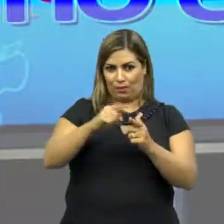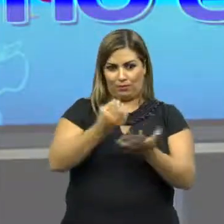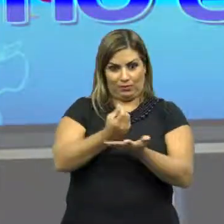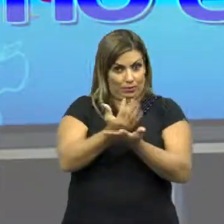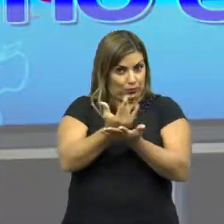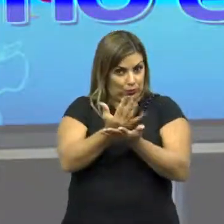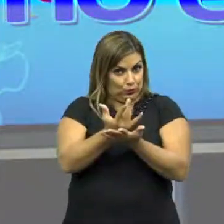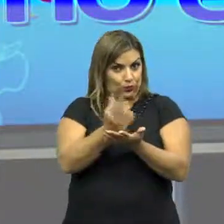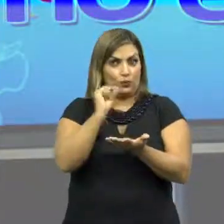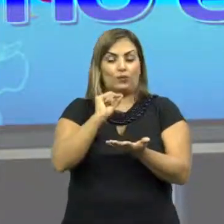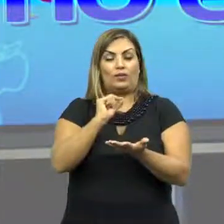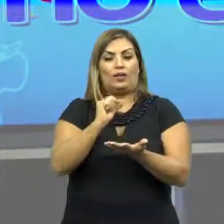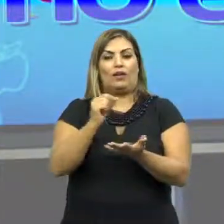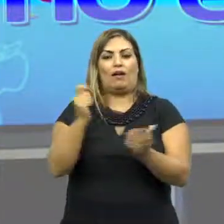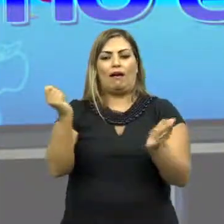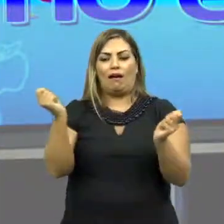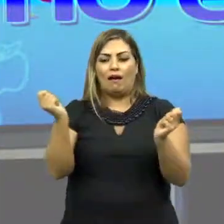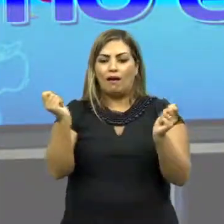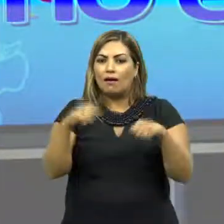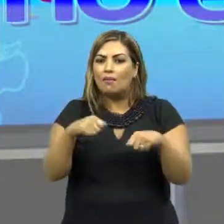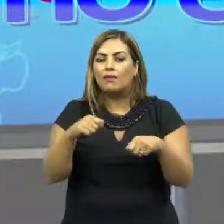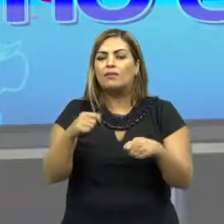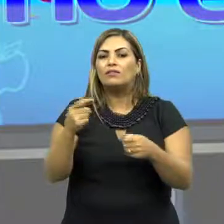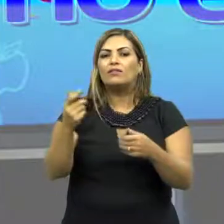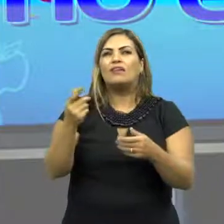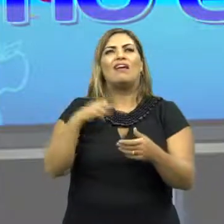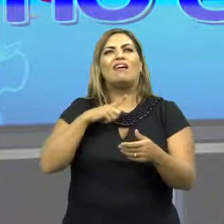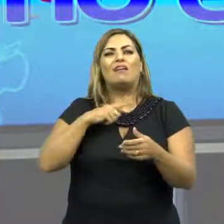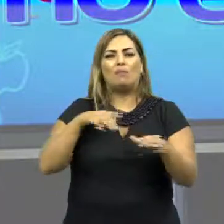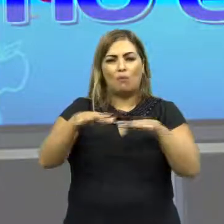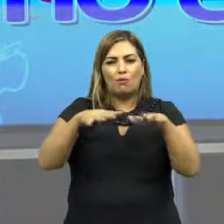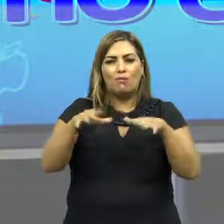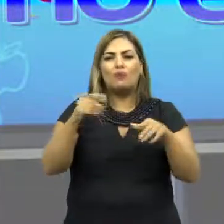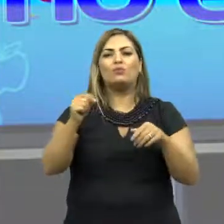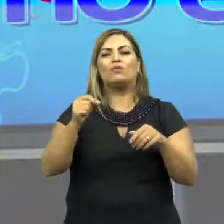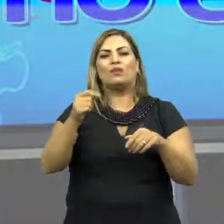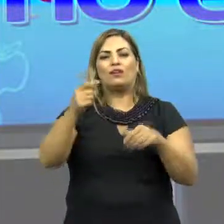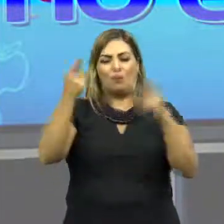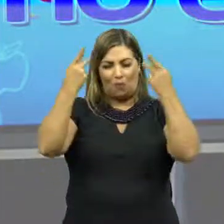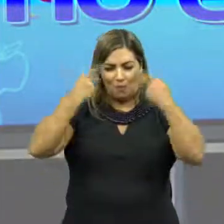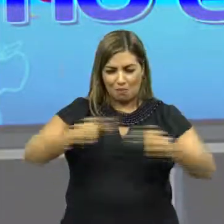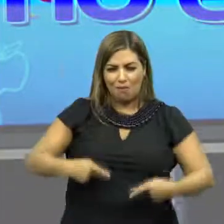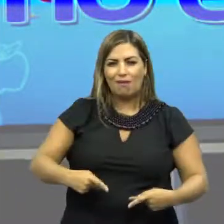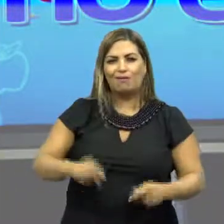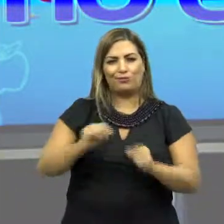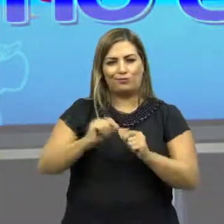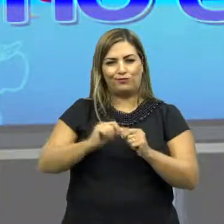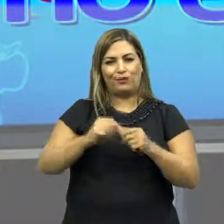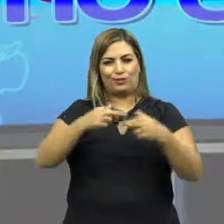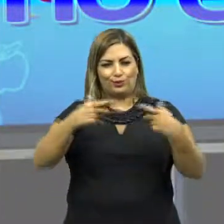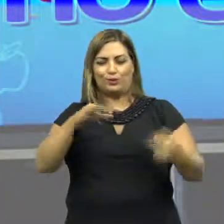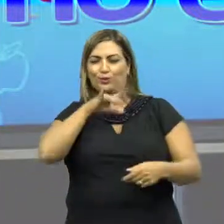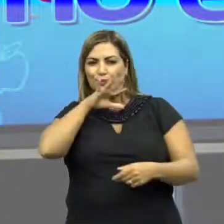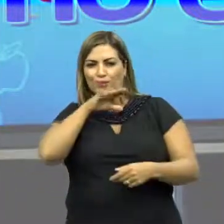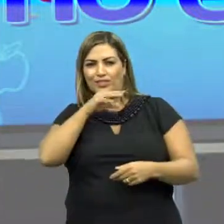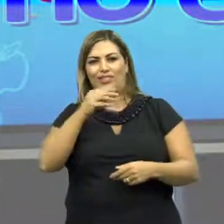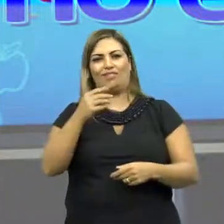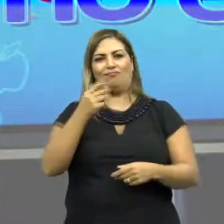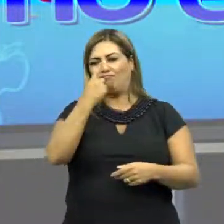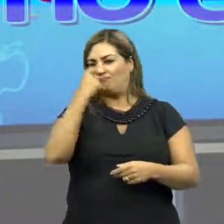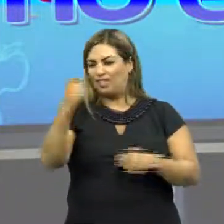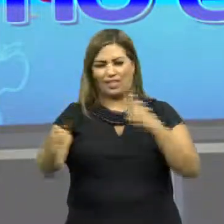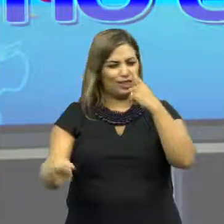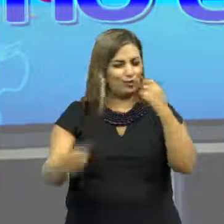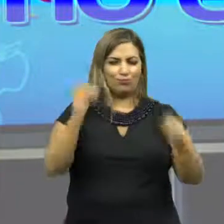do efeito estufa, ocasionado por ações antropomórficas, aquelas feitas pelo homem, que são realmente